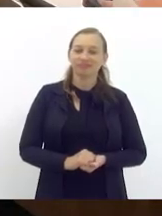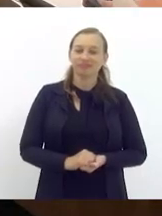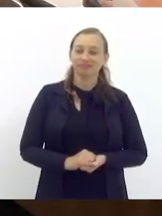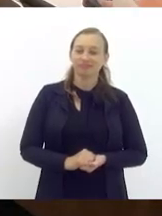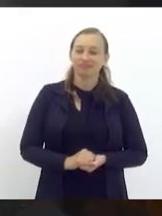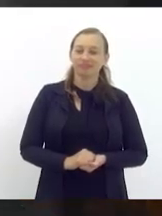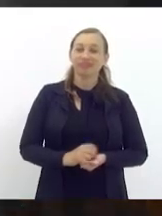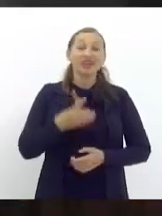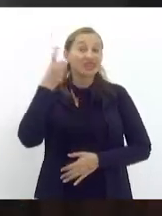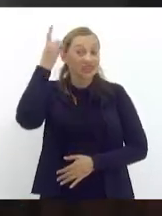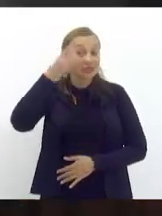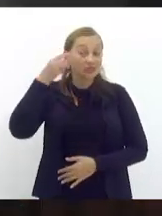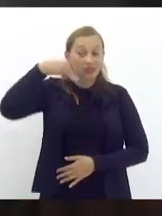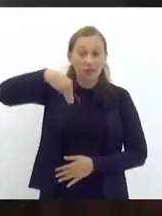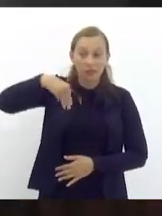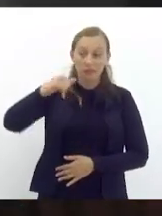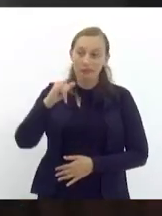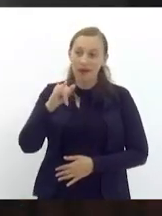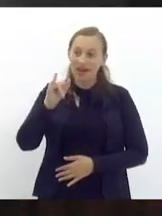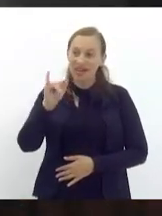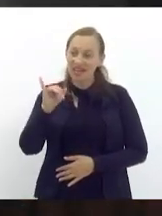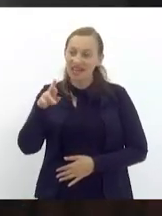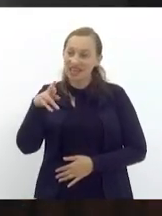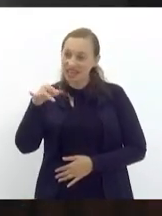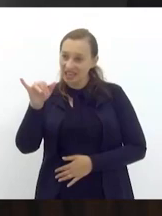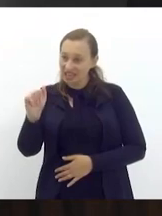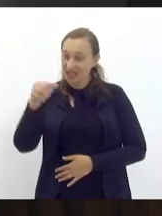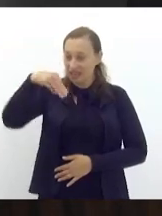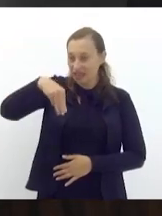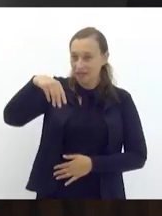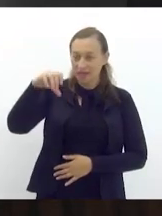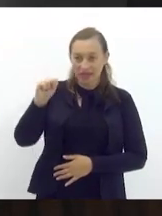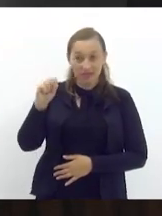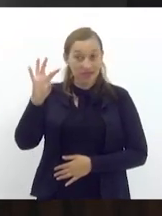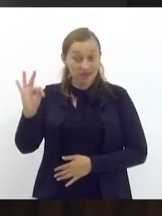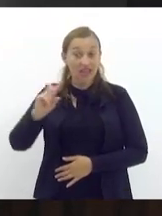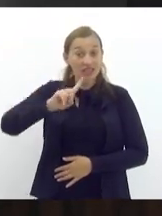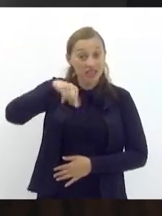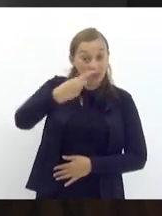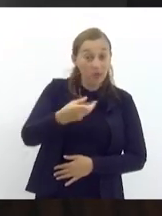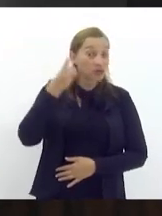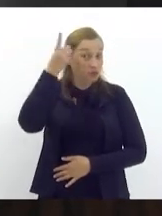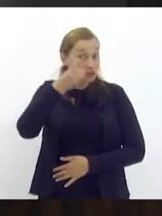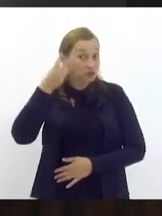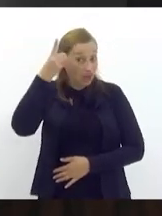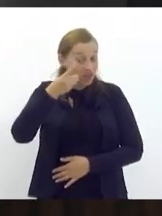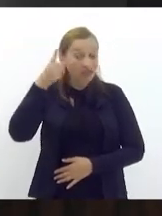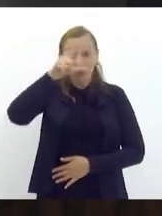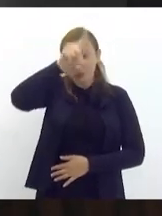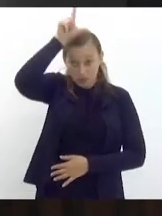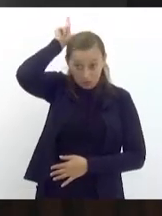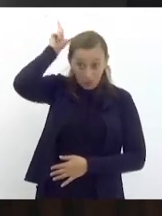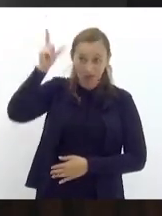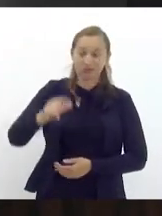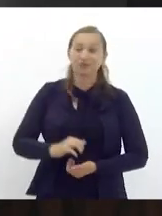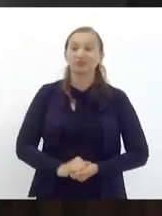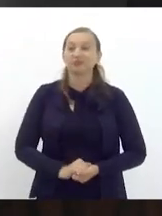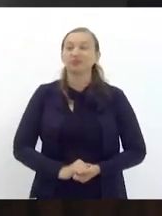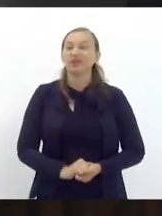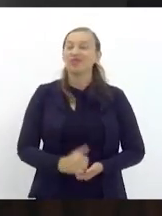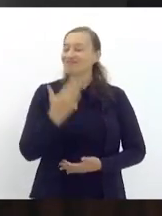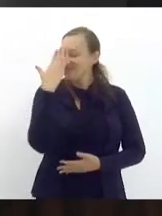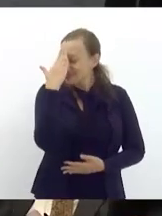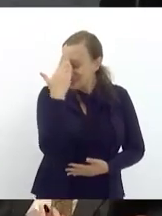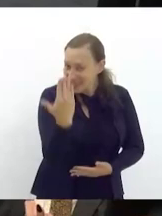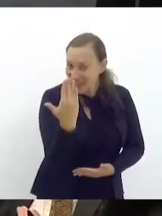deputada Marina do MST a autora e logo depois o deputado Luiz Paulo muito